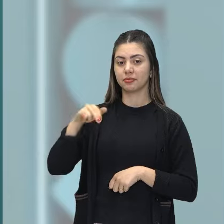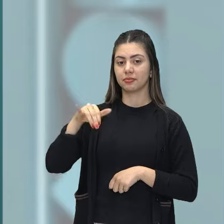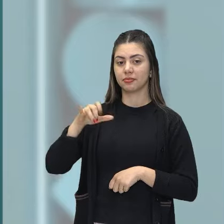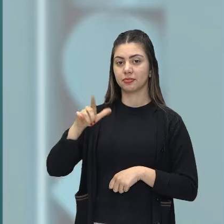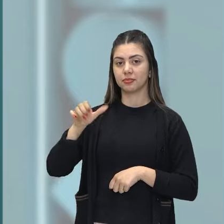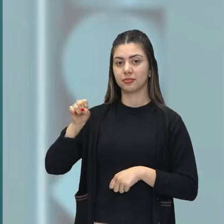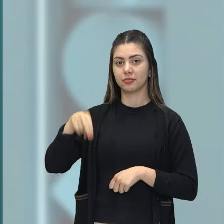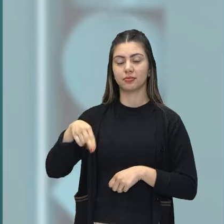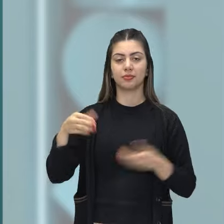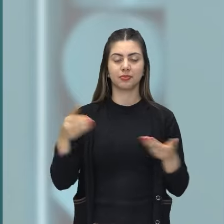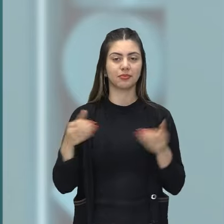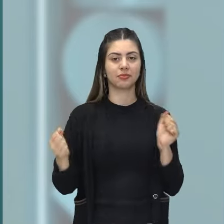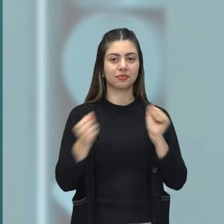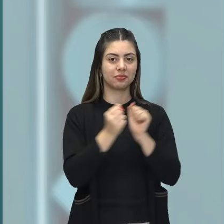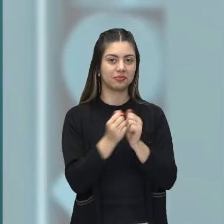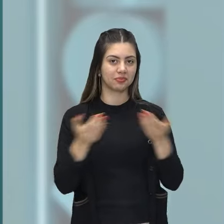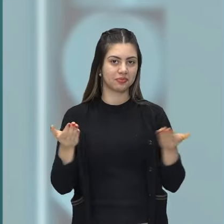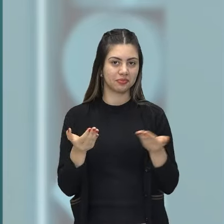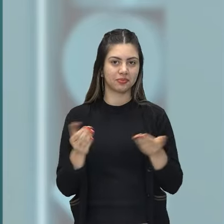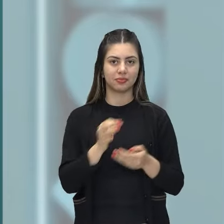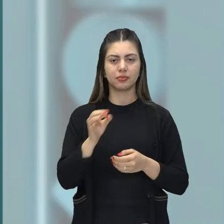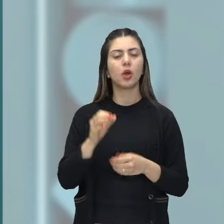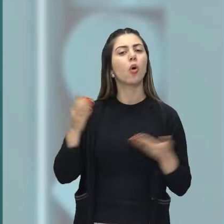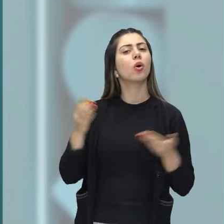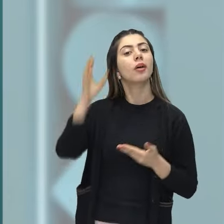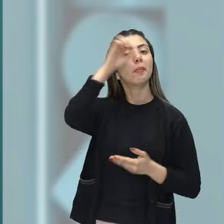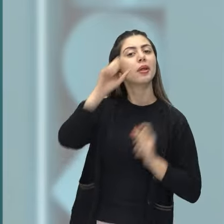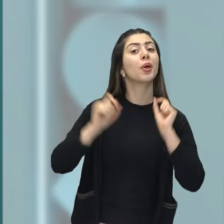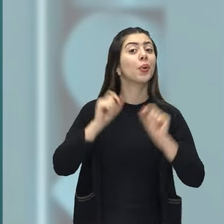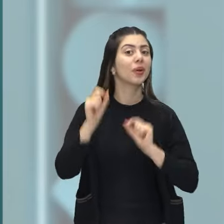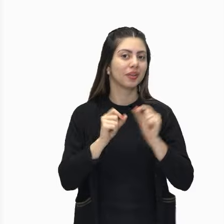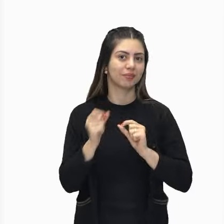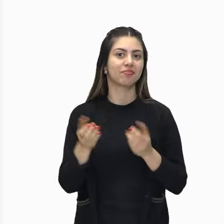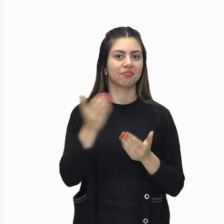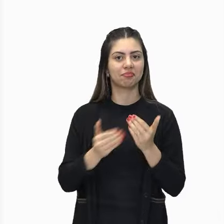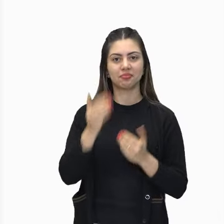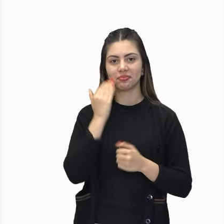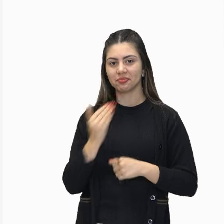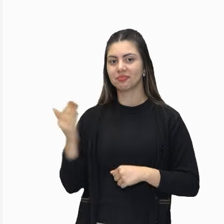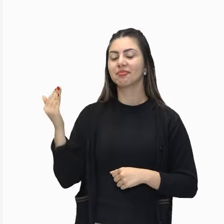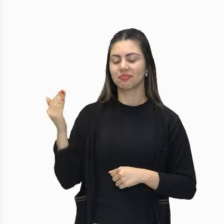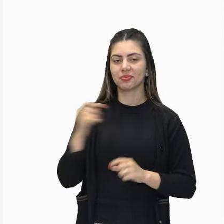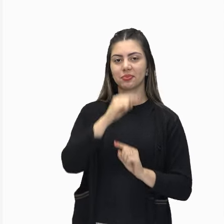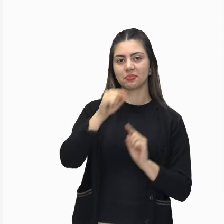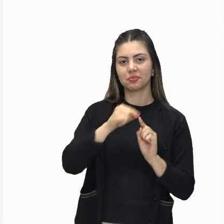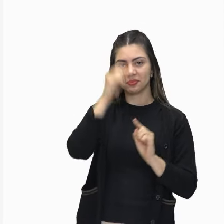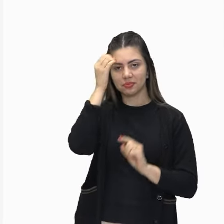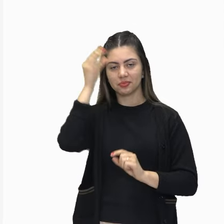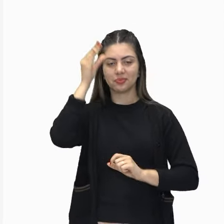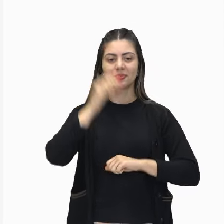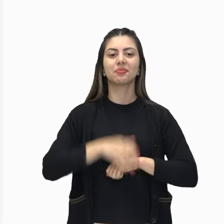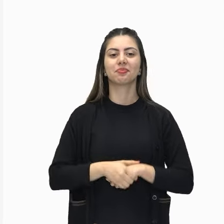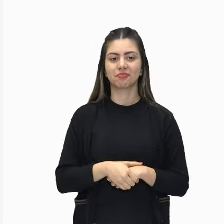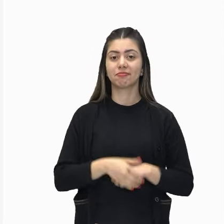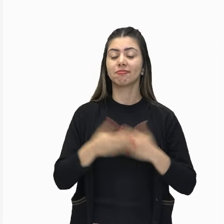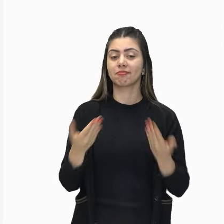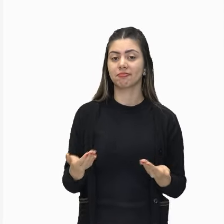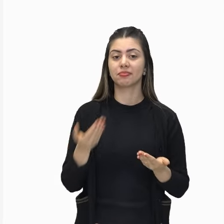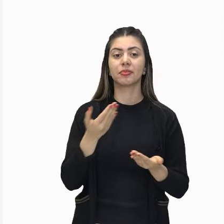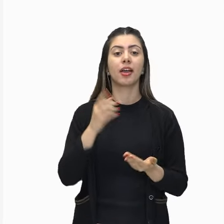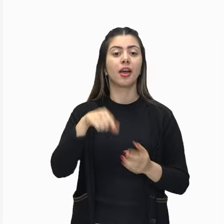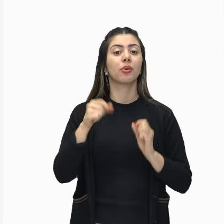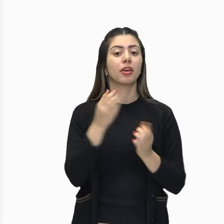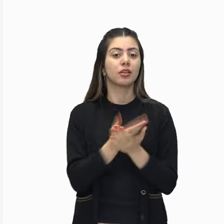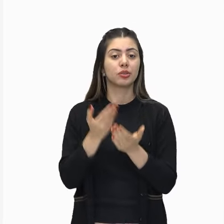vocês neste momento. O que vamos aprender nesta aula? Então, colocando aí o nosso objeto de conhecimento, estudos